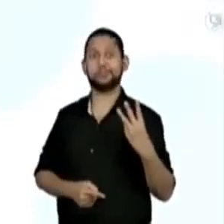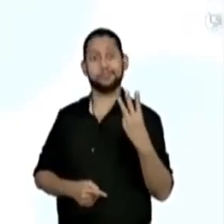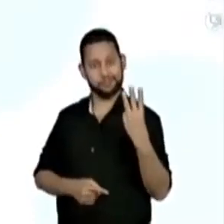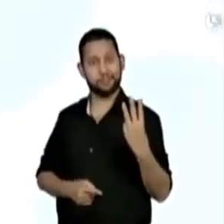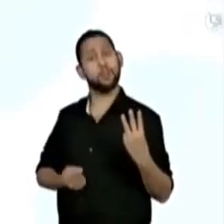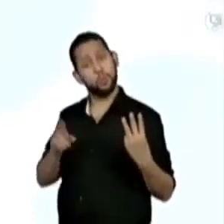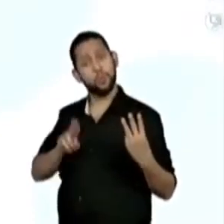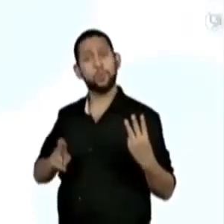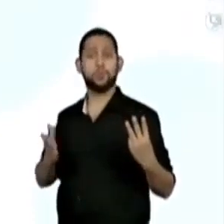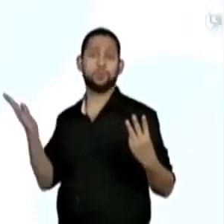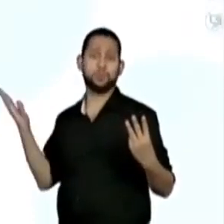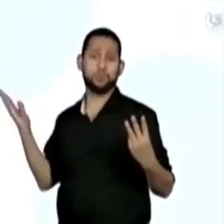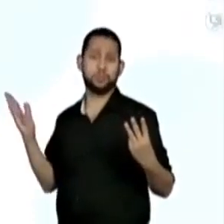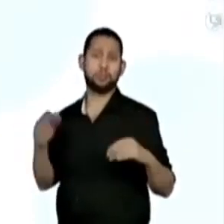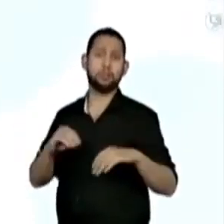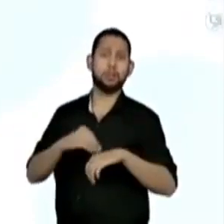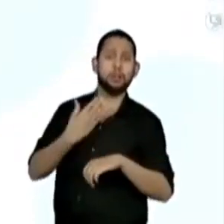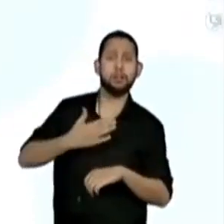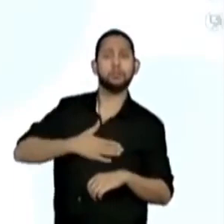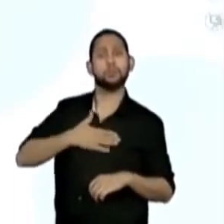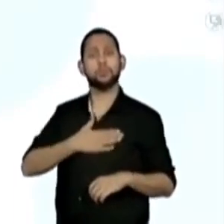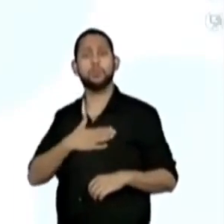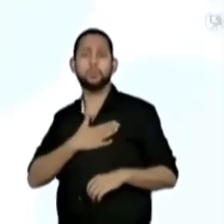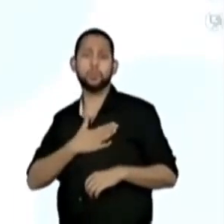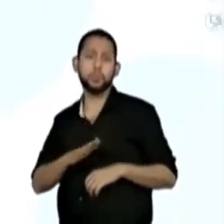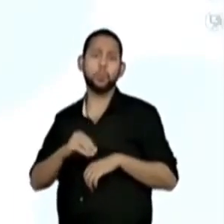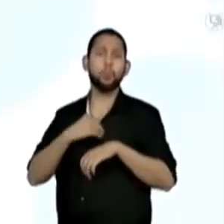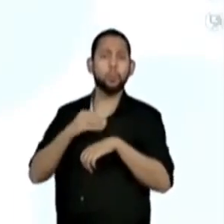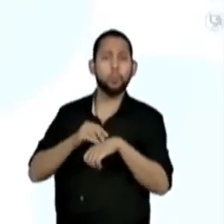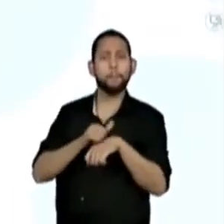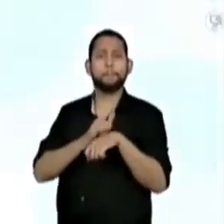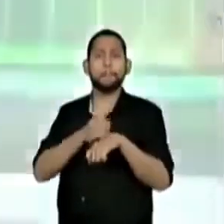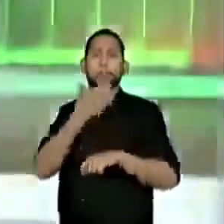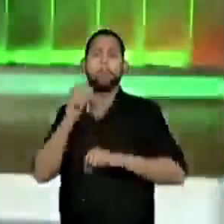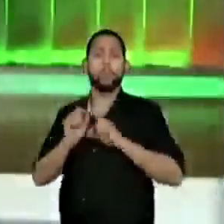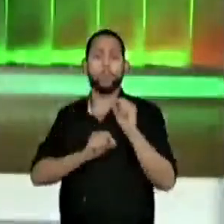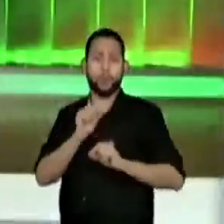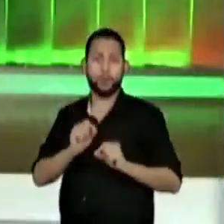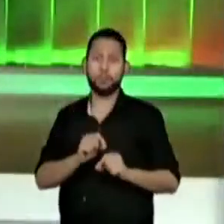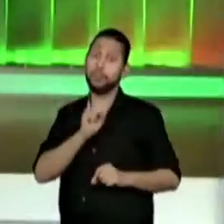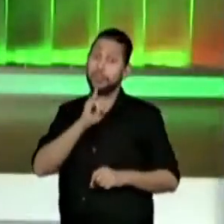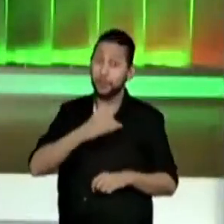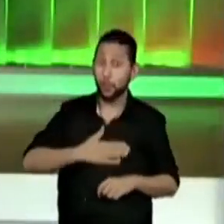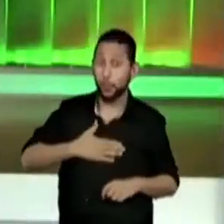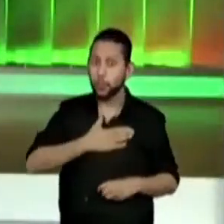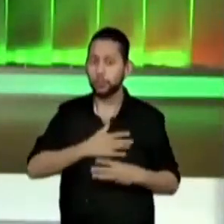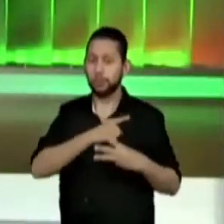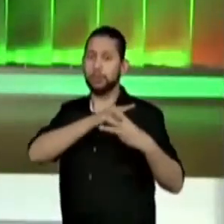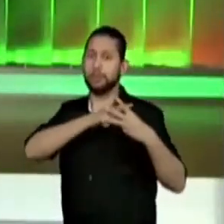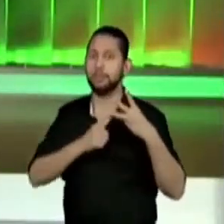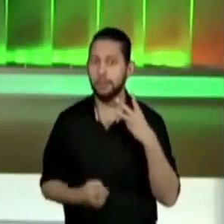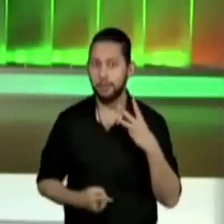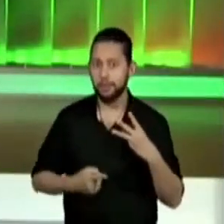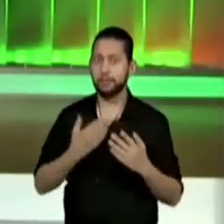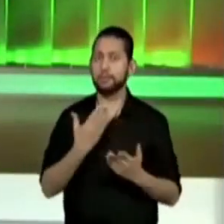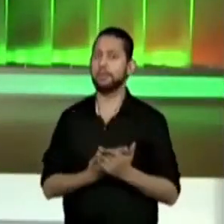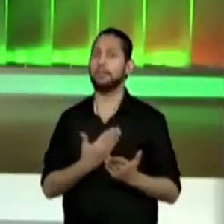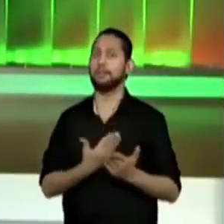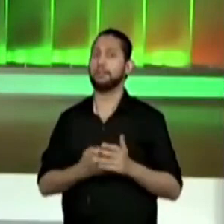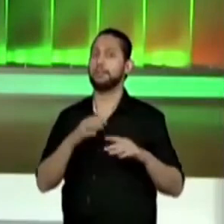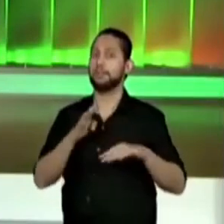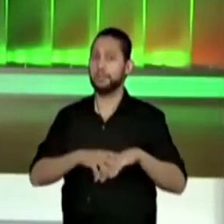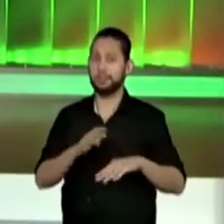pelo QR Code ou pelo link da telinha. E quem gostou de três aulas seguidas de